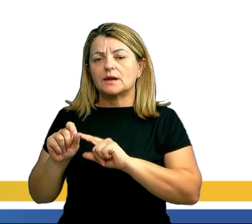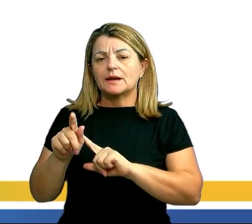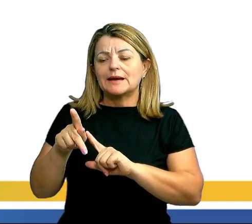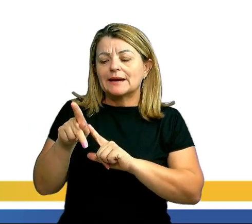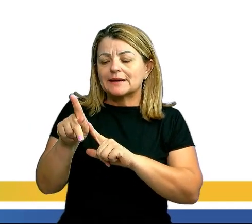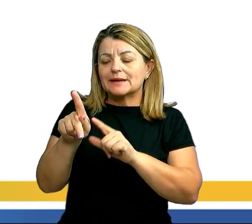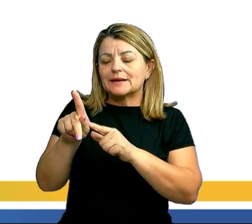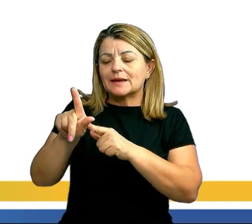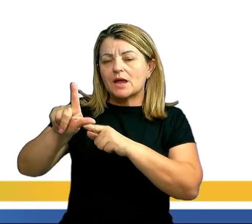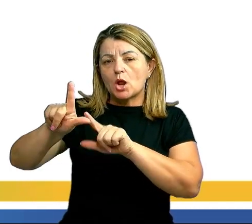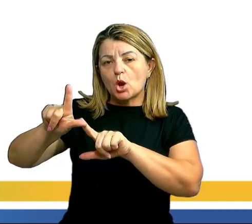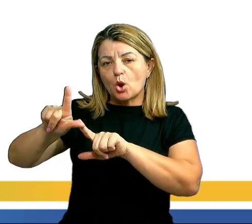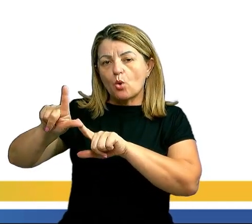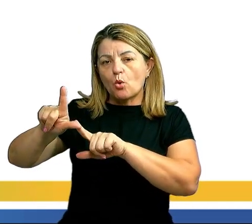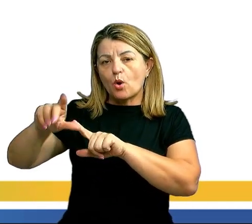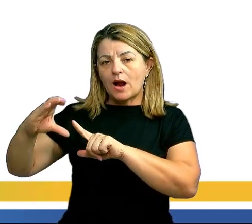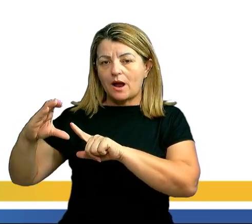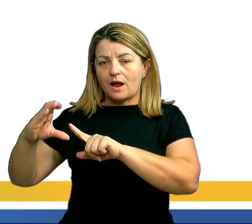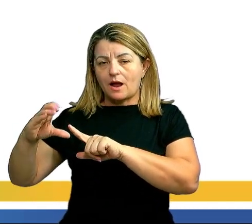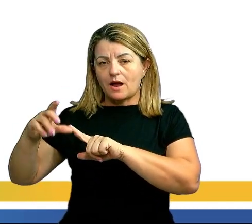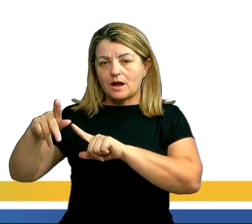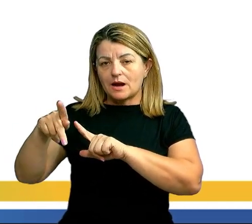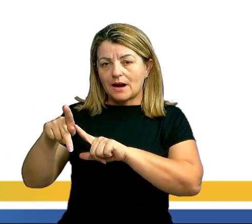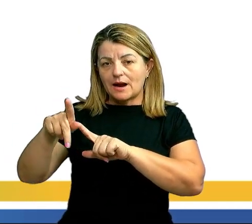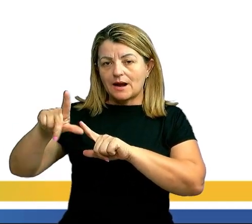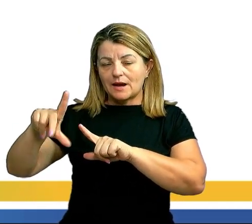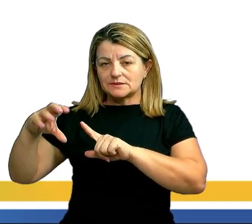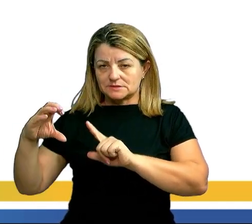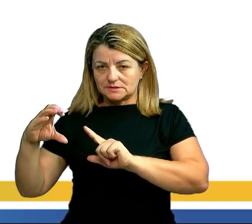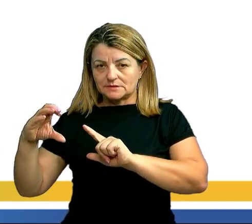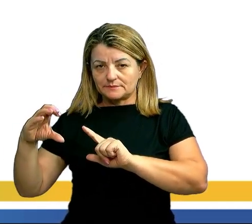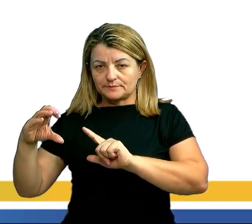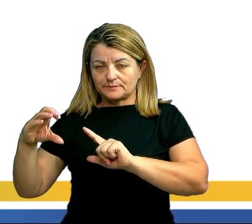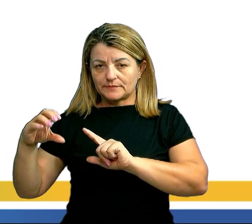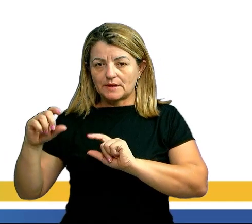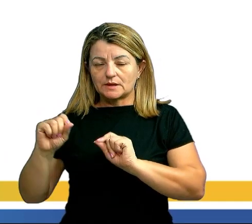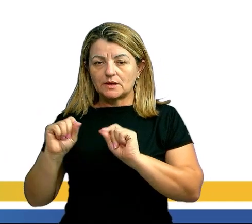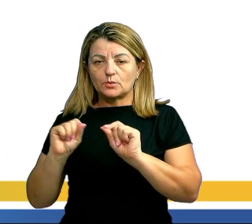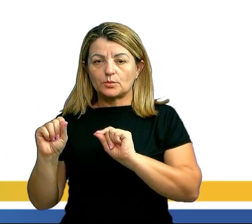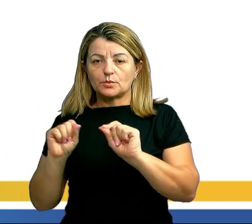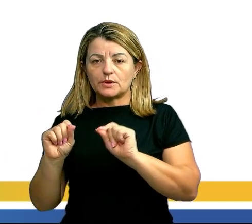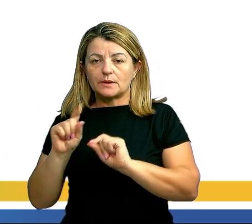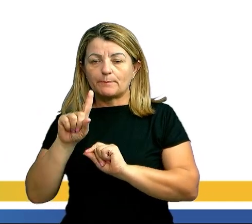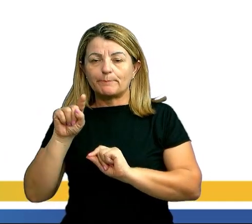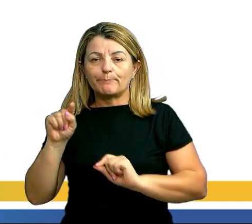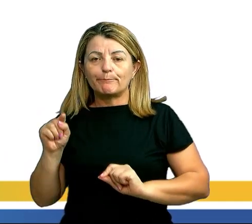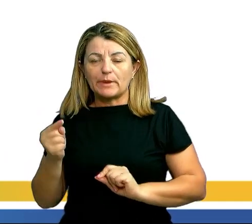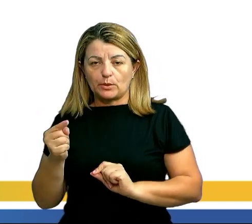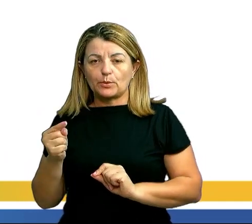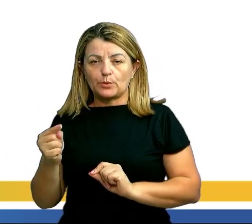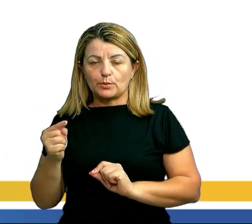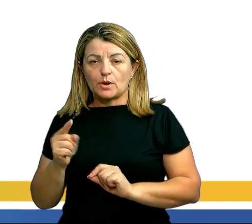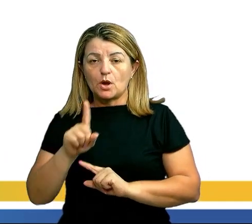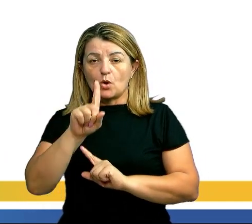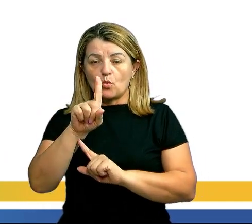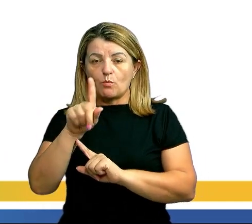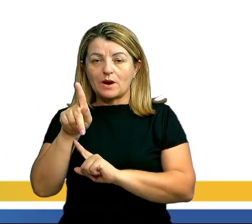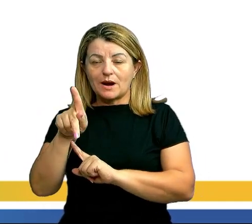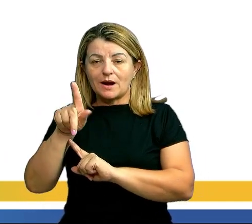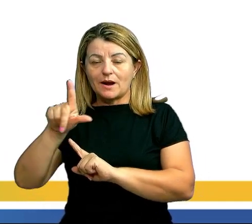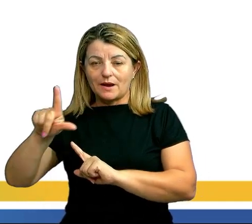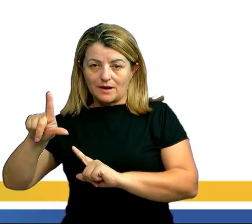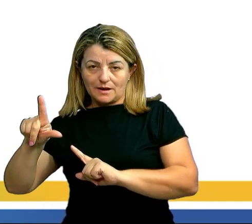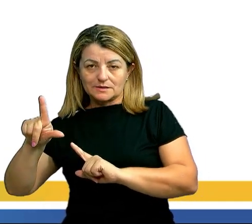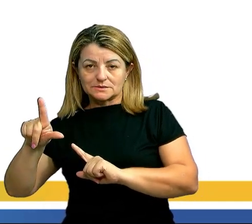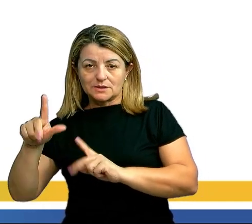observar o K na física, ele representa 10 elevado a 3, que seria 1.000. Então, seria 1 quilocaloria equivale